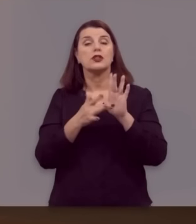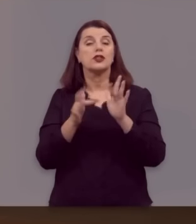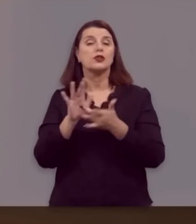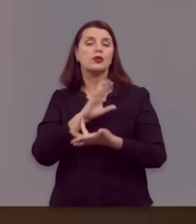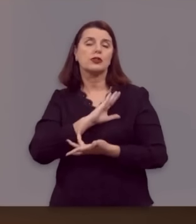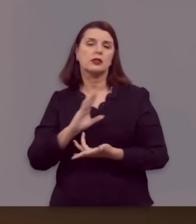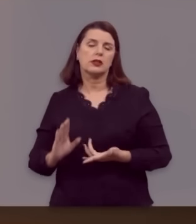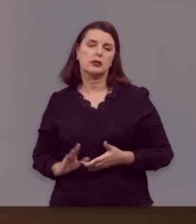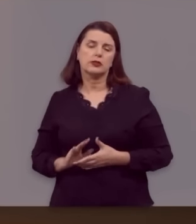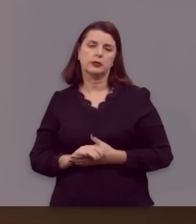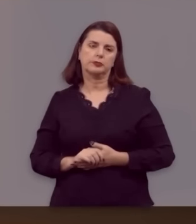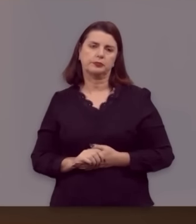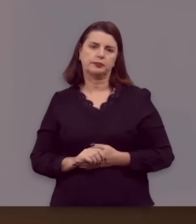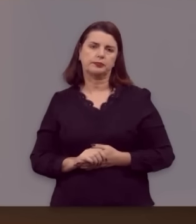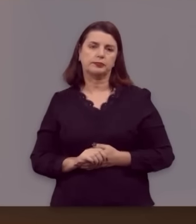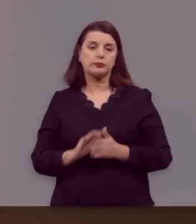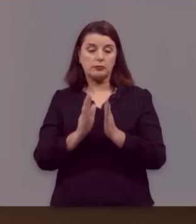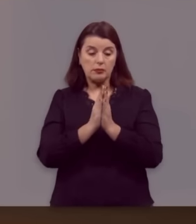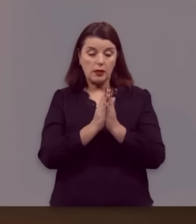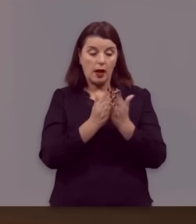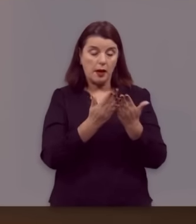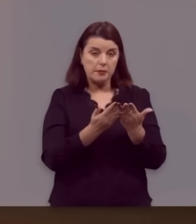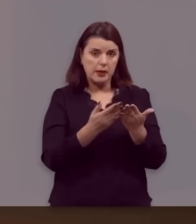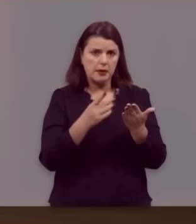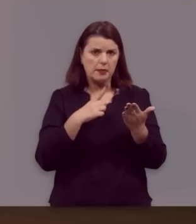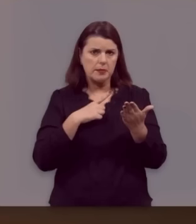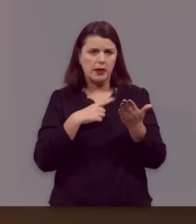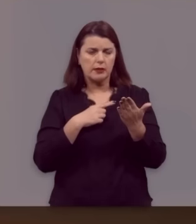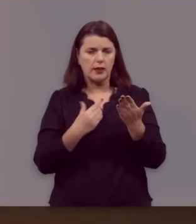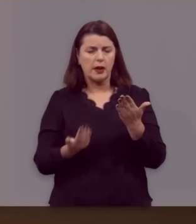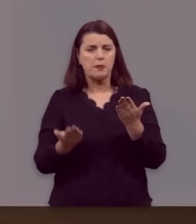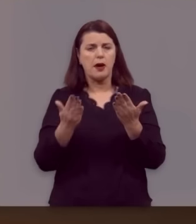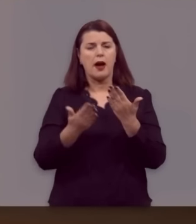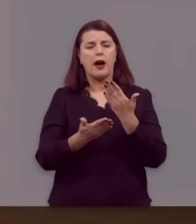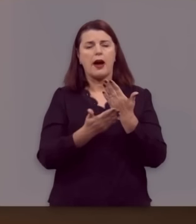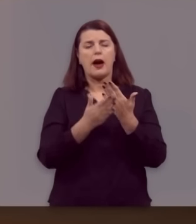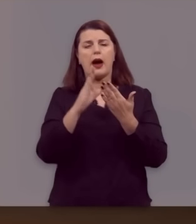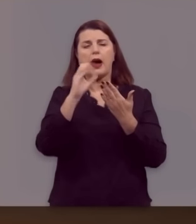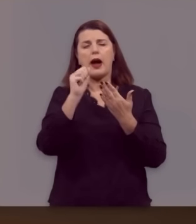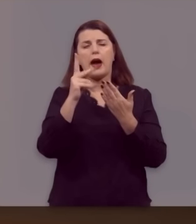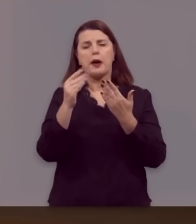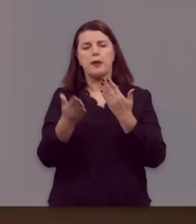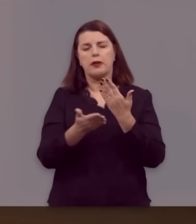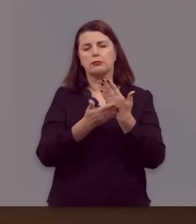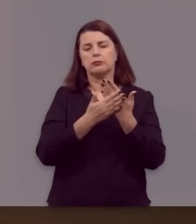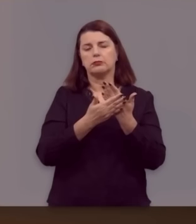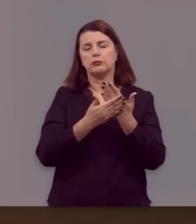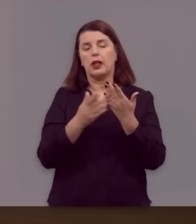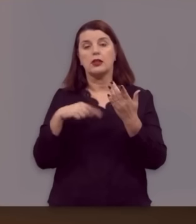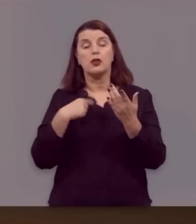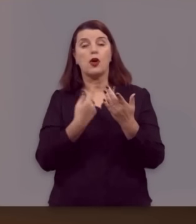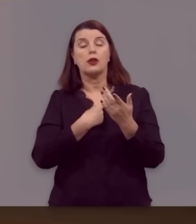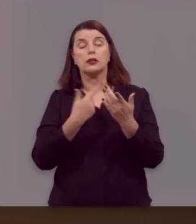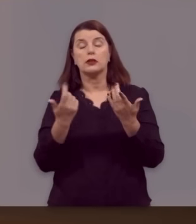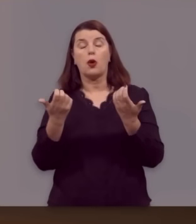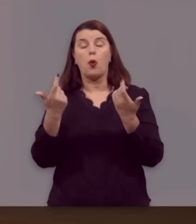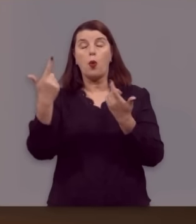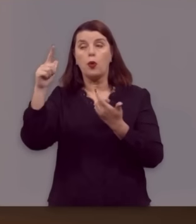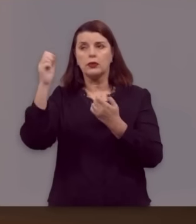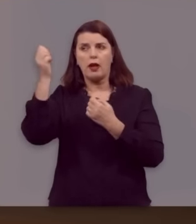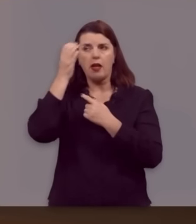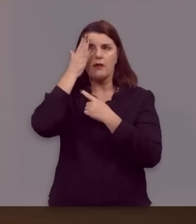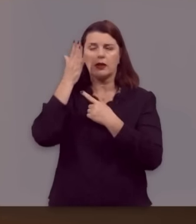Como dizia o doutor Billy Graham, a Bíblia tem uma capa ulterior e não cremos mais em novas revelações.